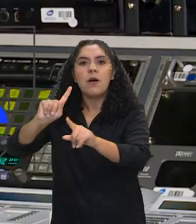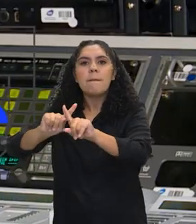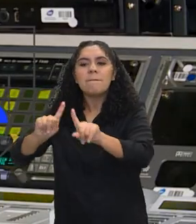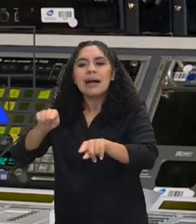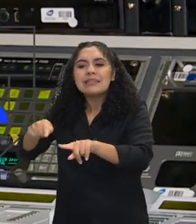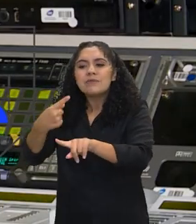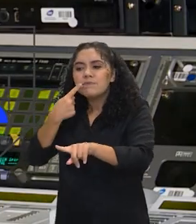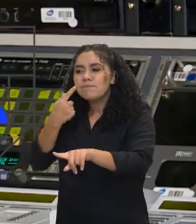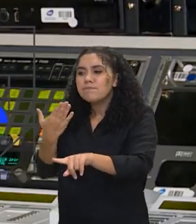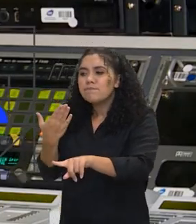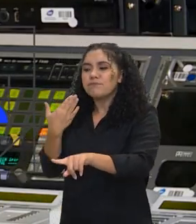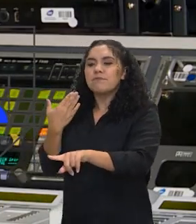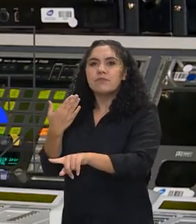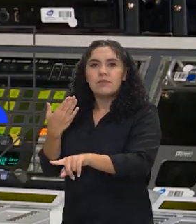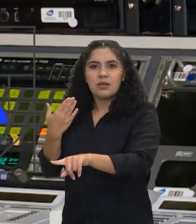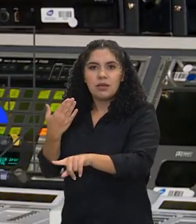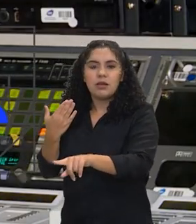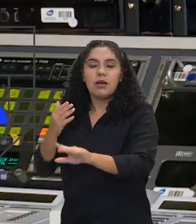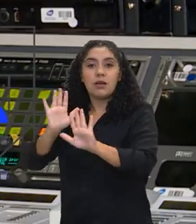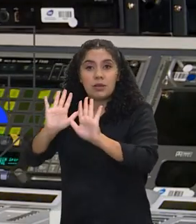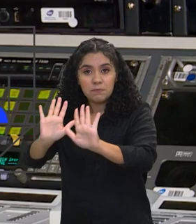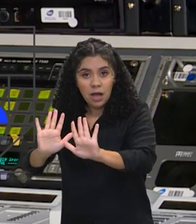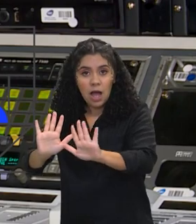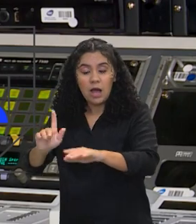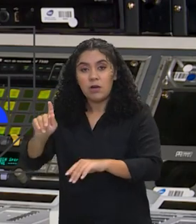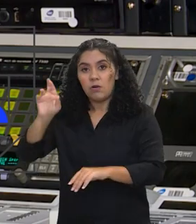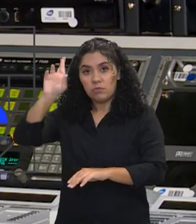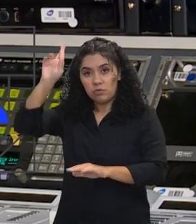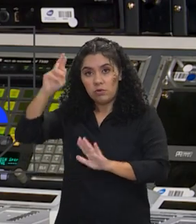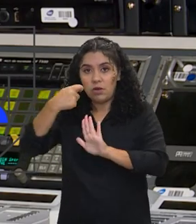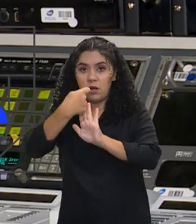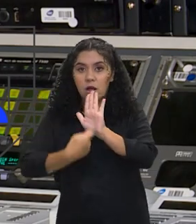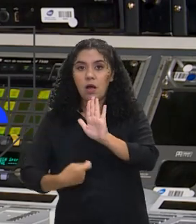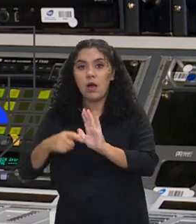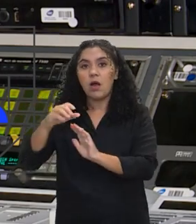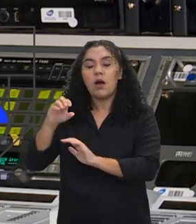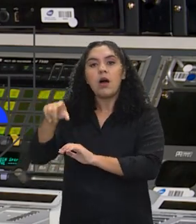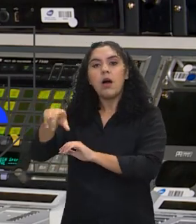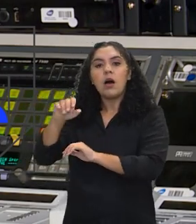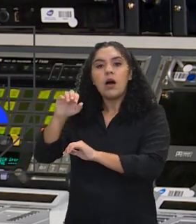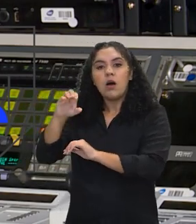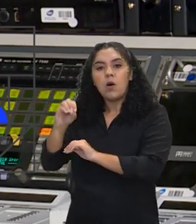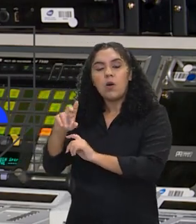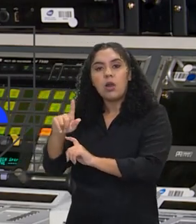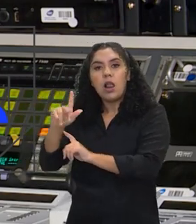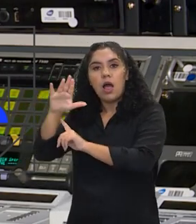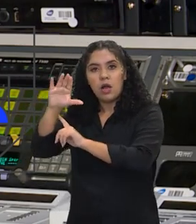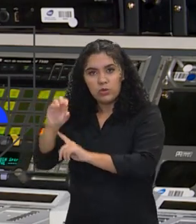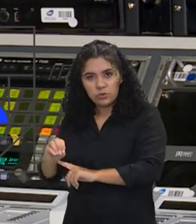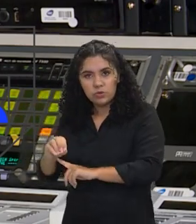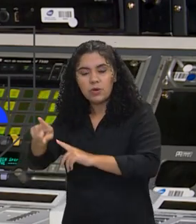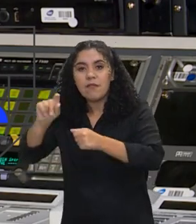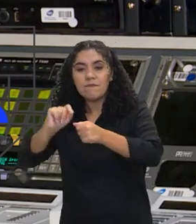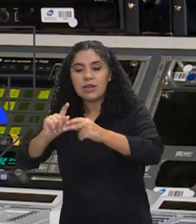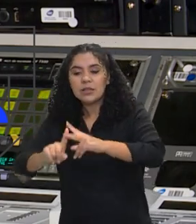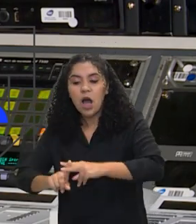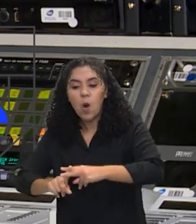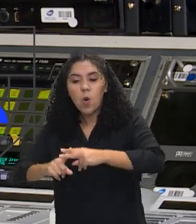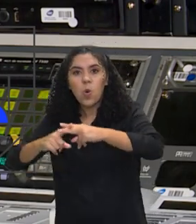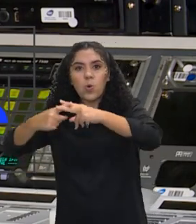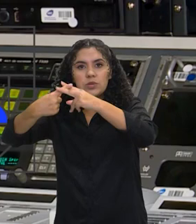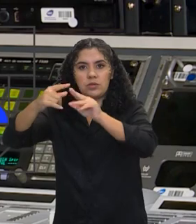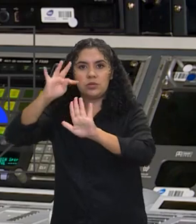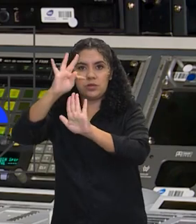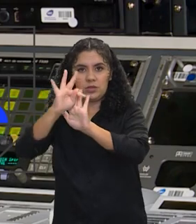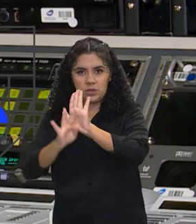de prover respostas adequadas. Então, o relator Orlando Silva, na Câmara dos Deputados, foi fazendo uma atualização desse texto. Esse